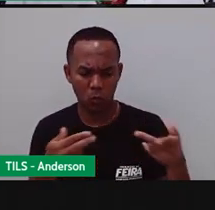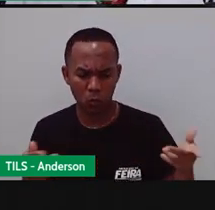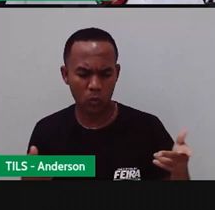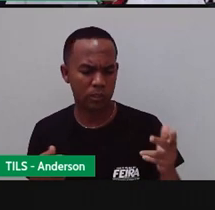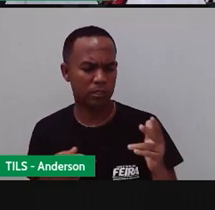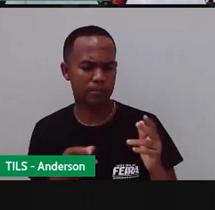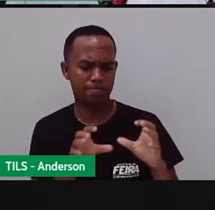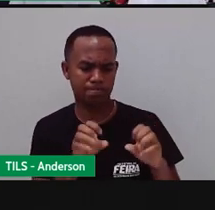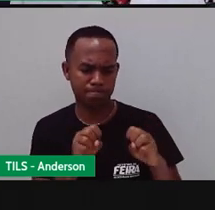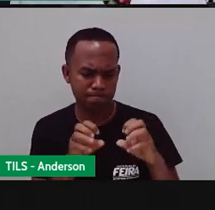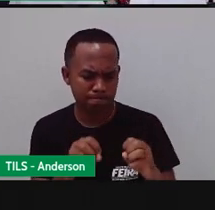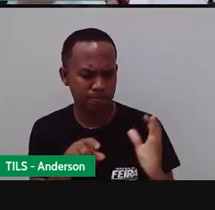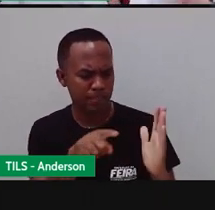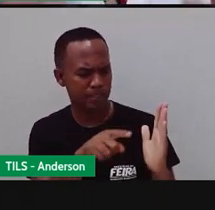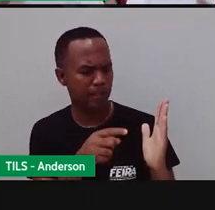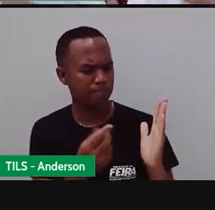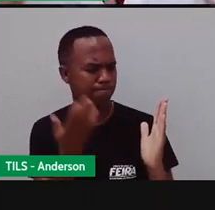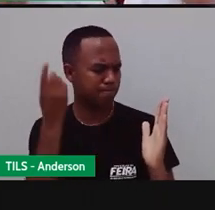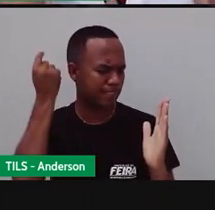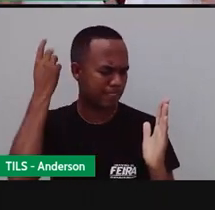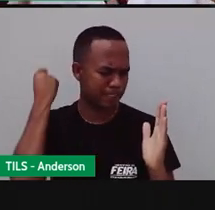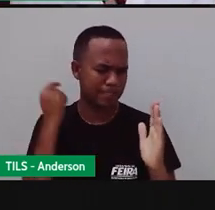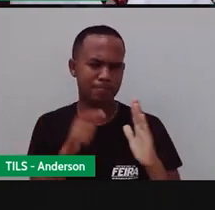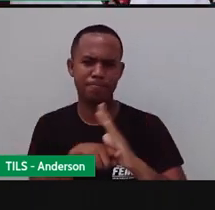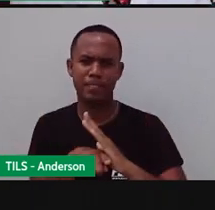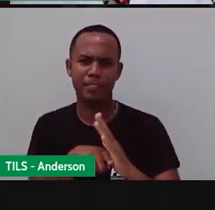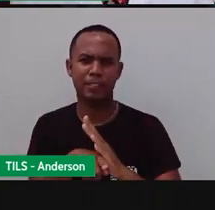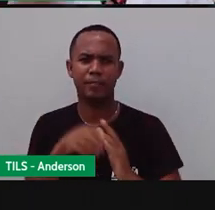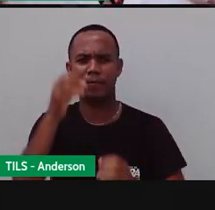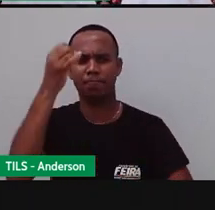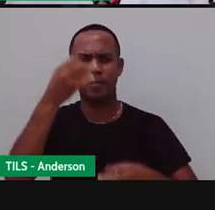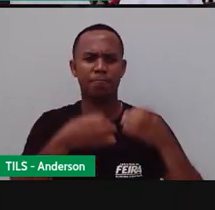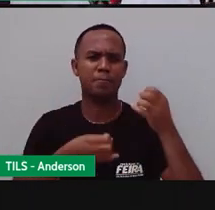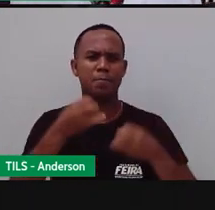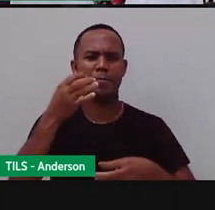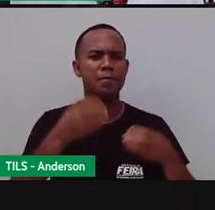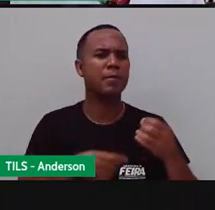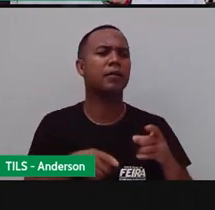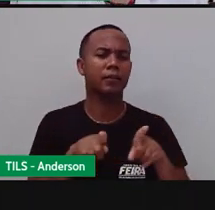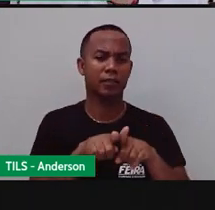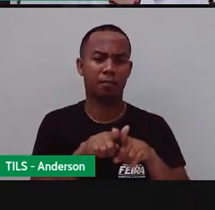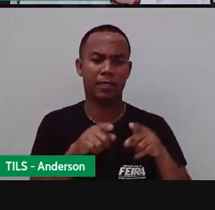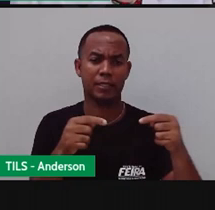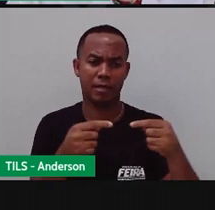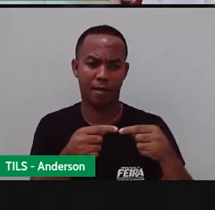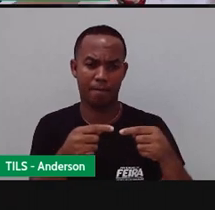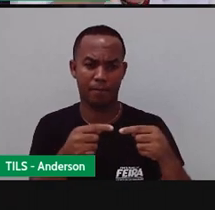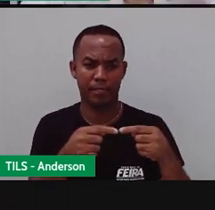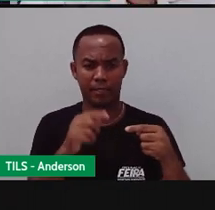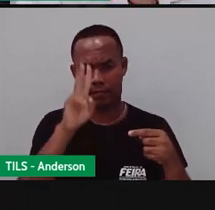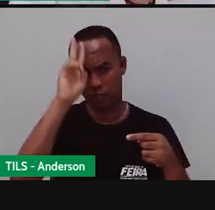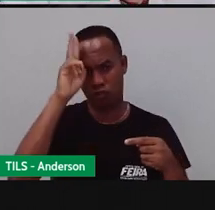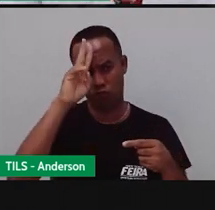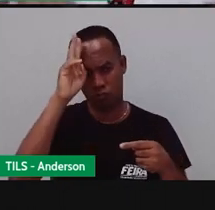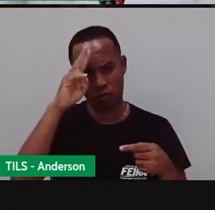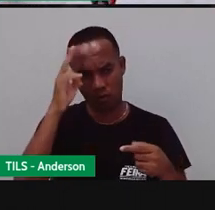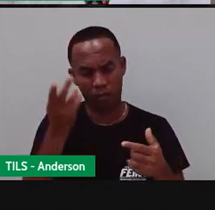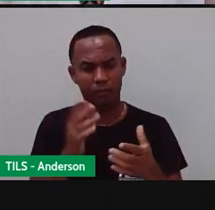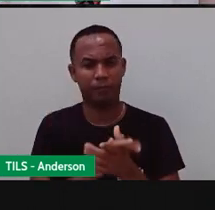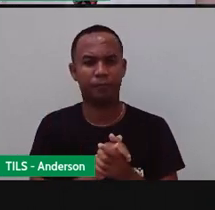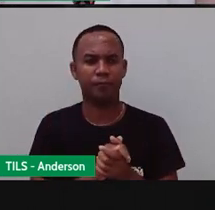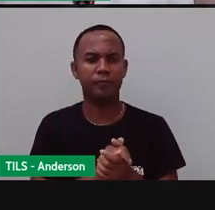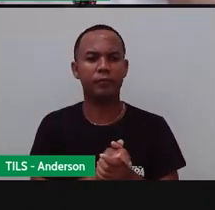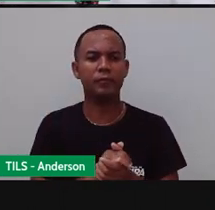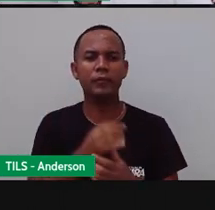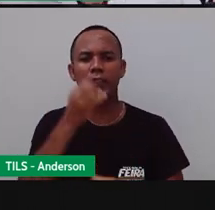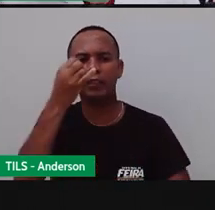registro histórico. Então, o tempo inteiro a Pró vem falando aqui independente, na verdade, né? Se a gente tava falando sobre os indígenas